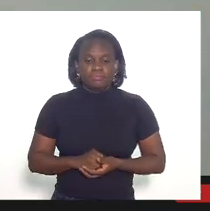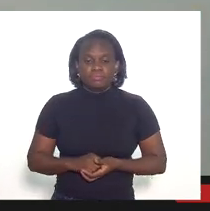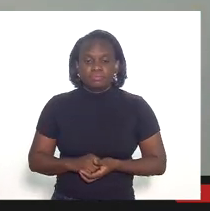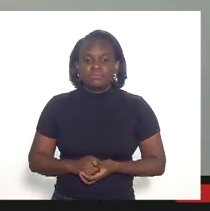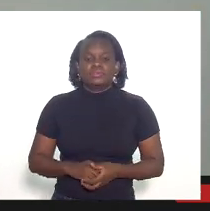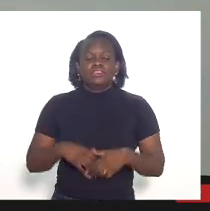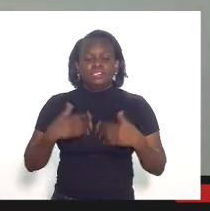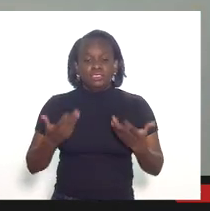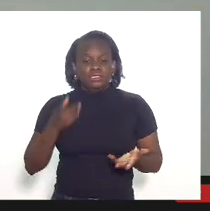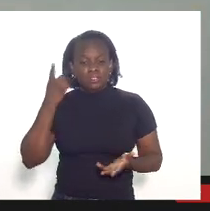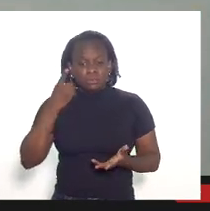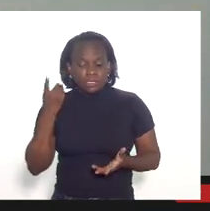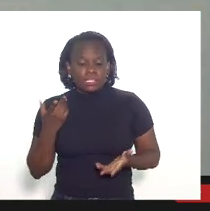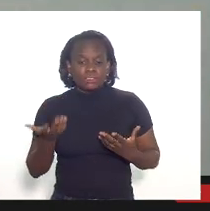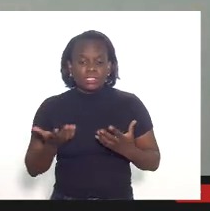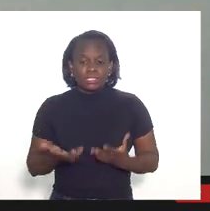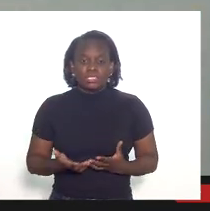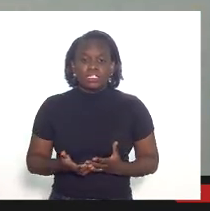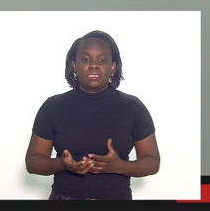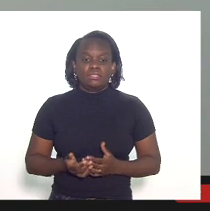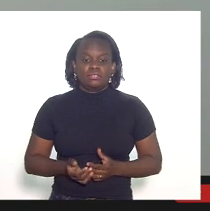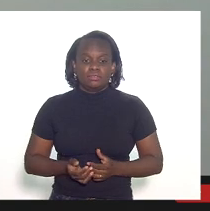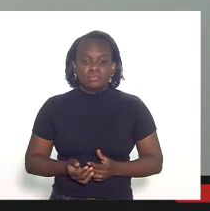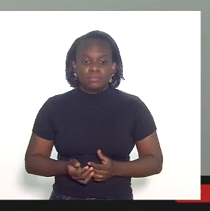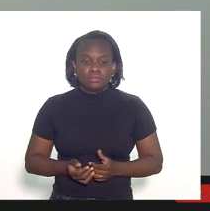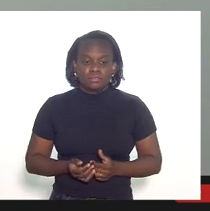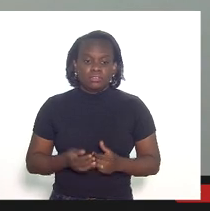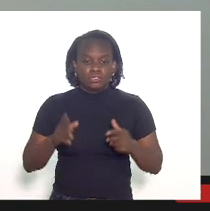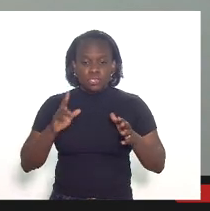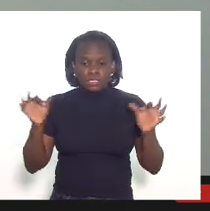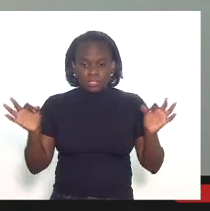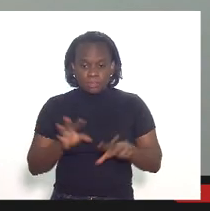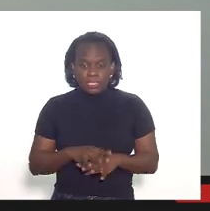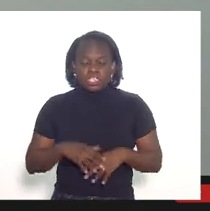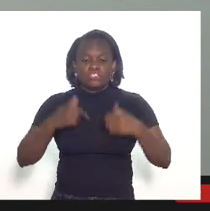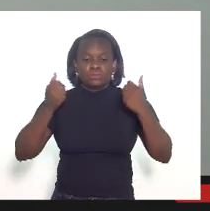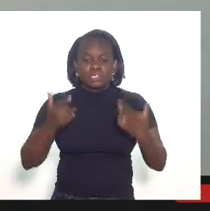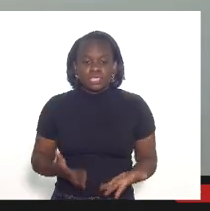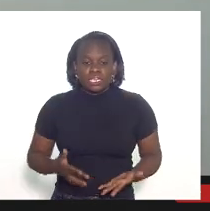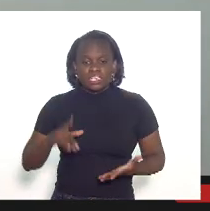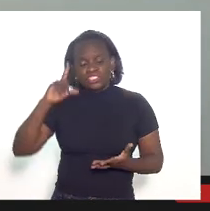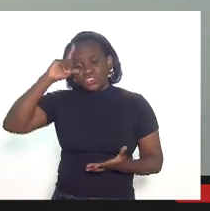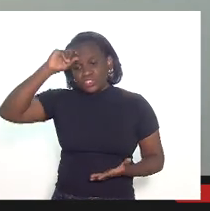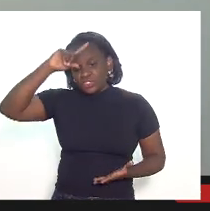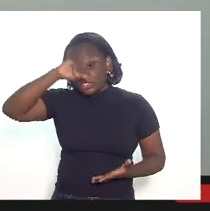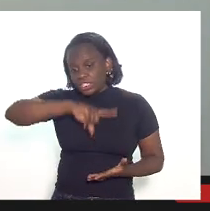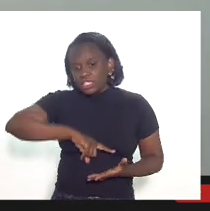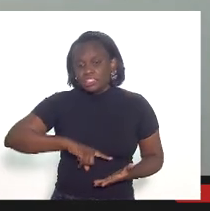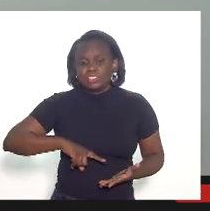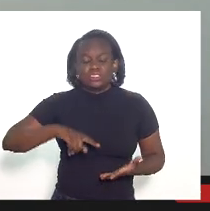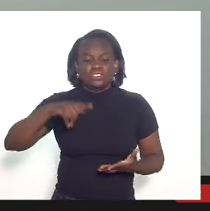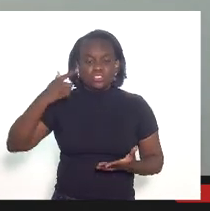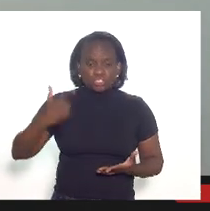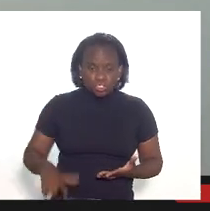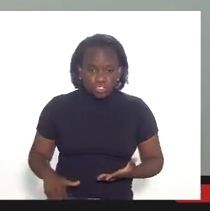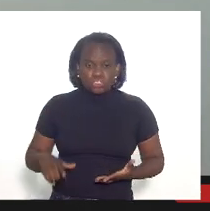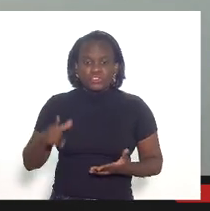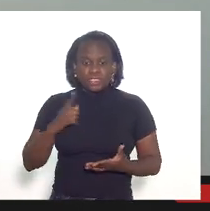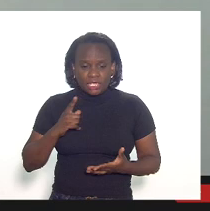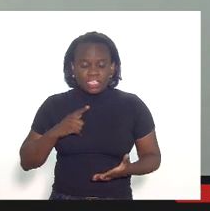então senhores deputados eu queria assim ir para a minha sessão de encerramento mas deixar a dificuldade e de novo de forma